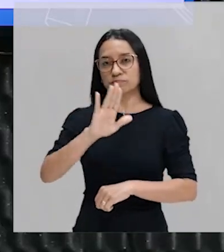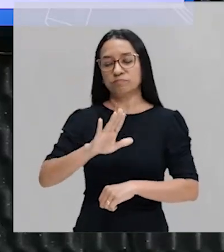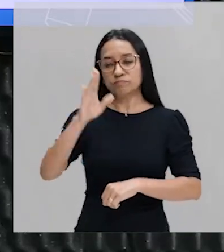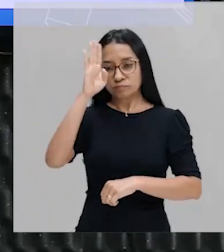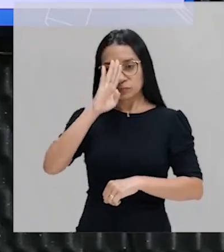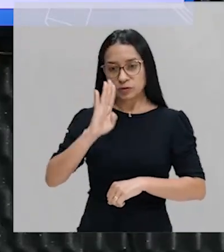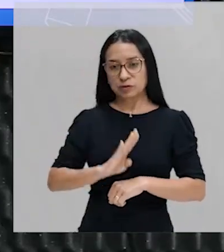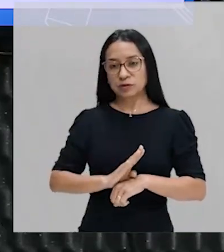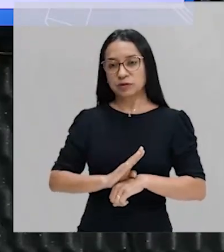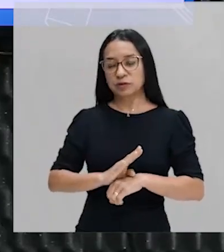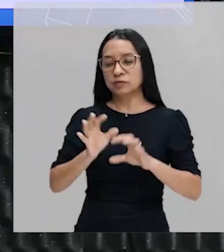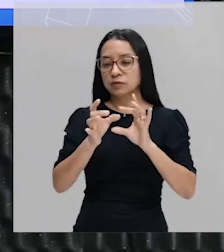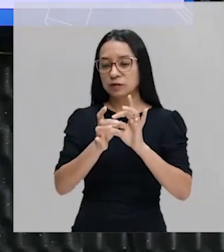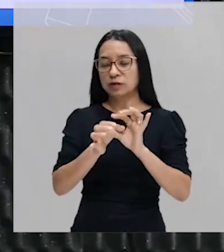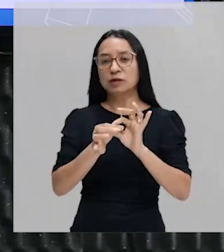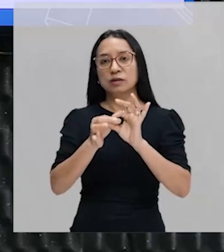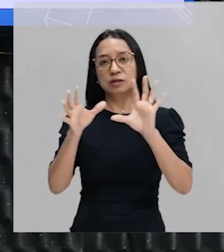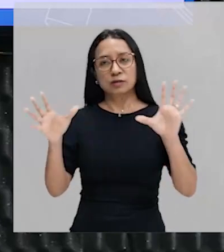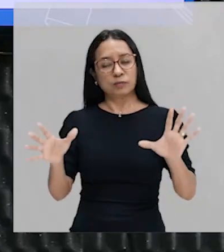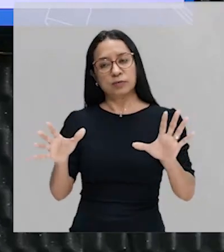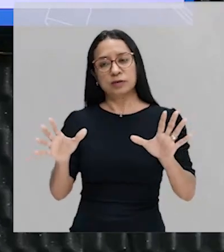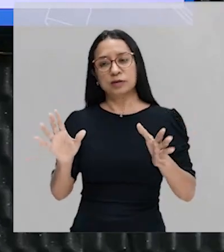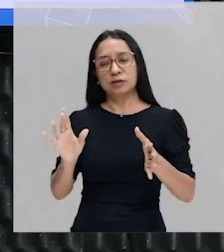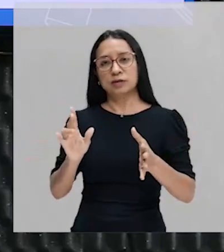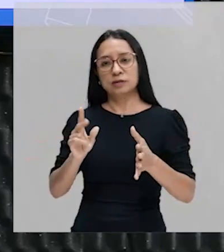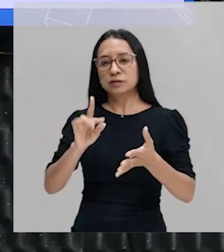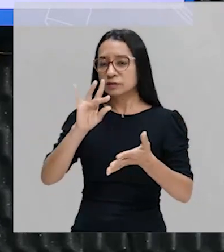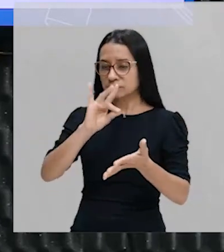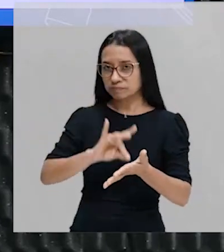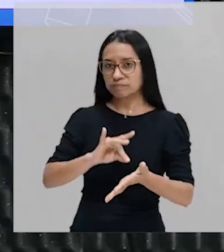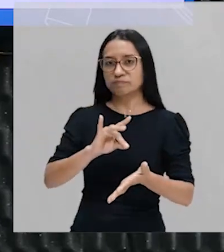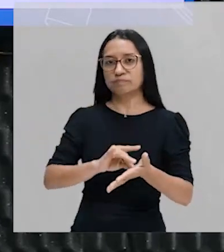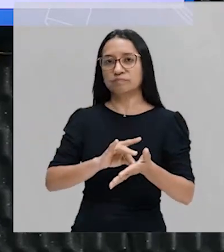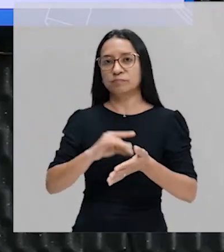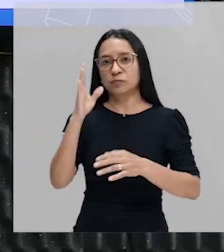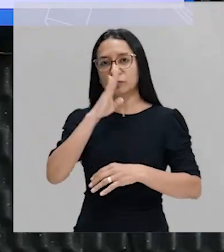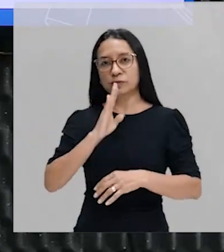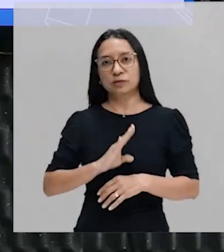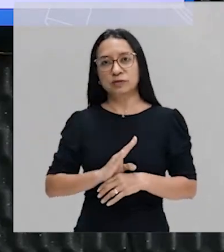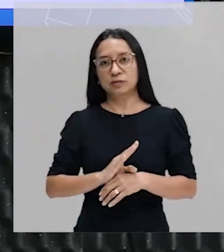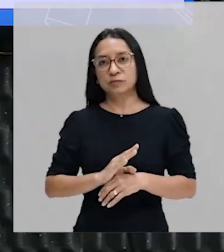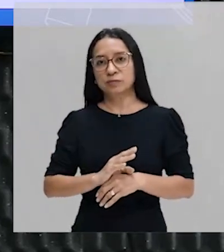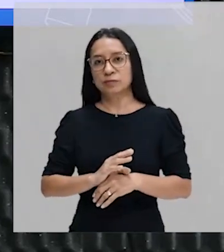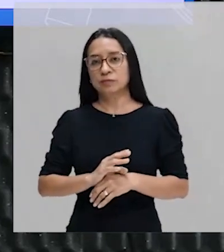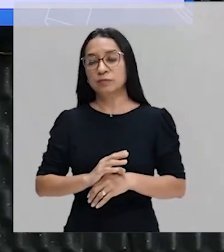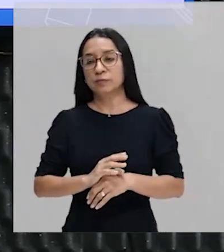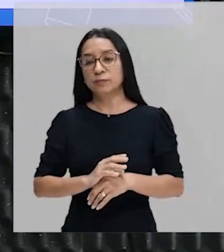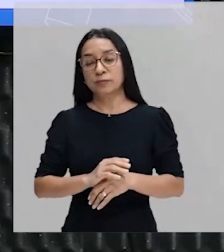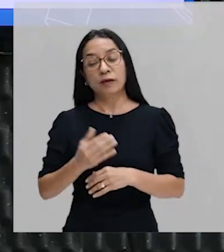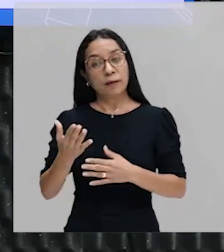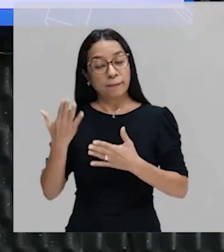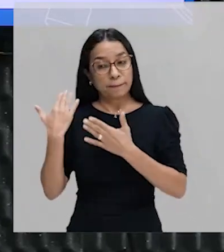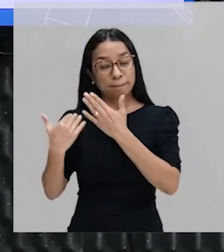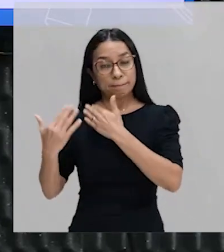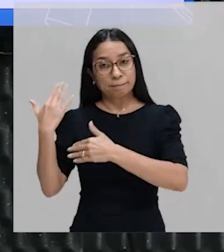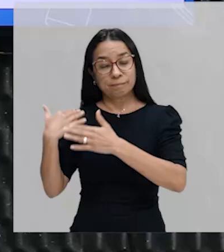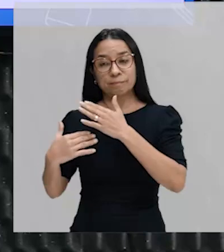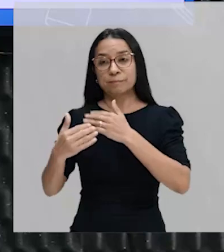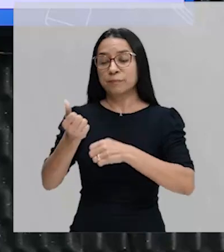definitiva do Brasil. Apesar da independência ter se iniciado já em 1808.